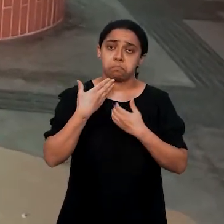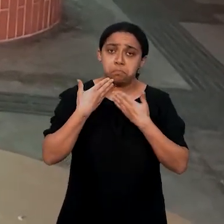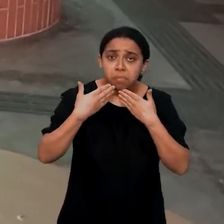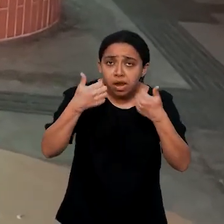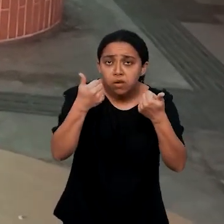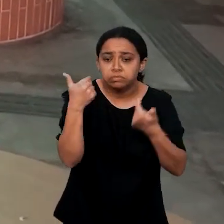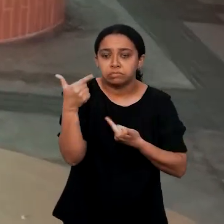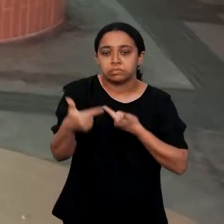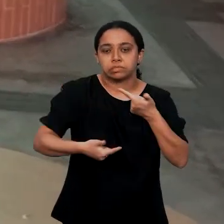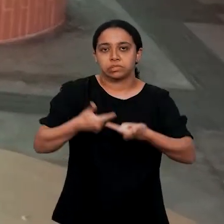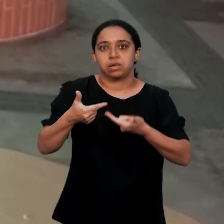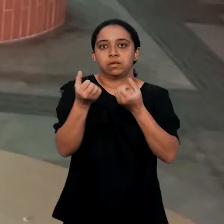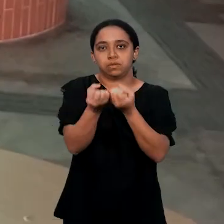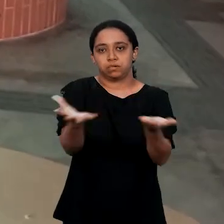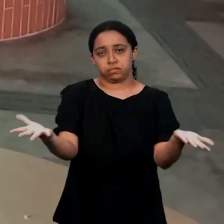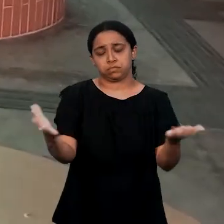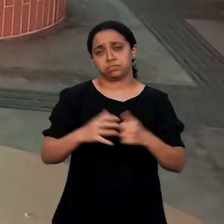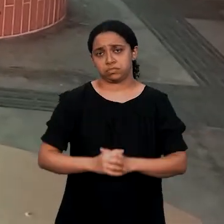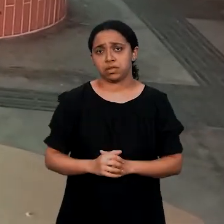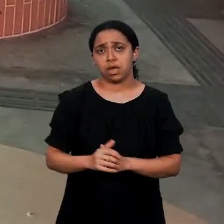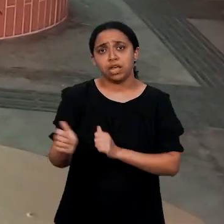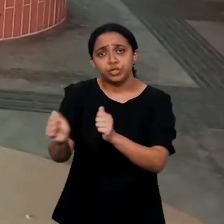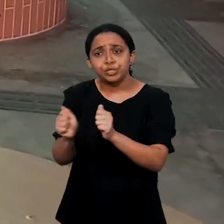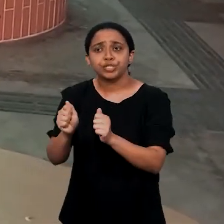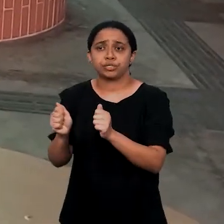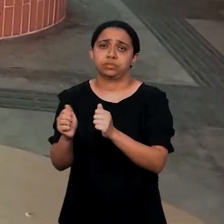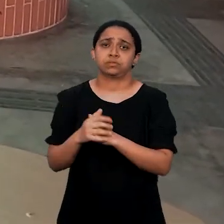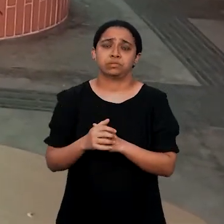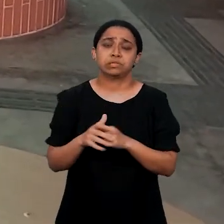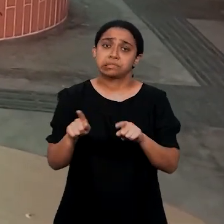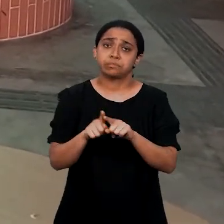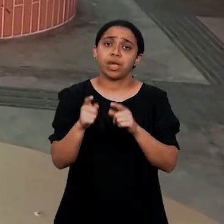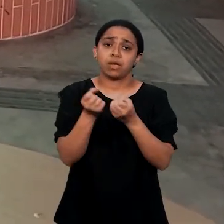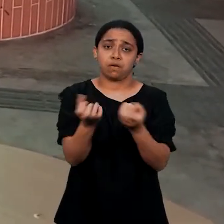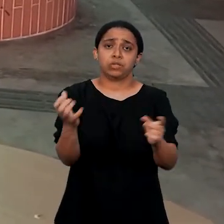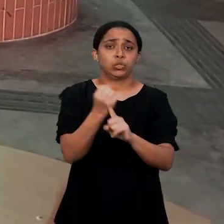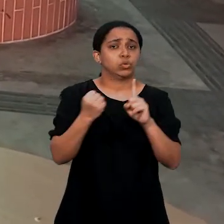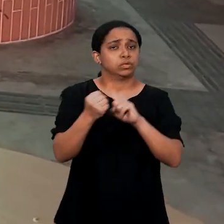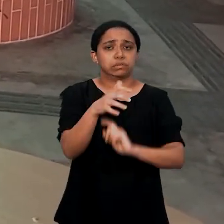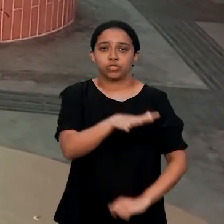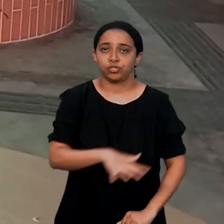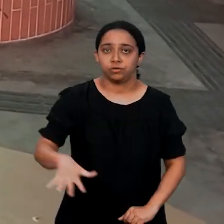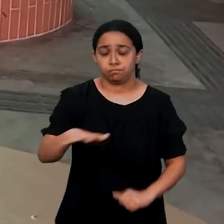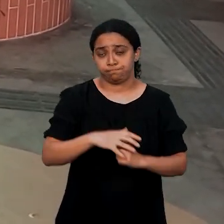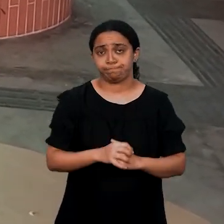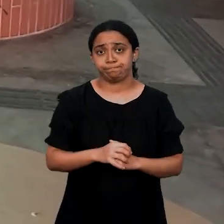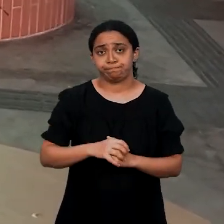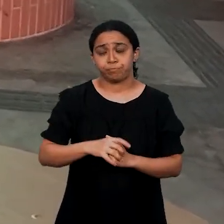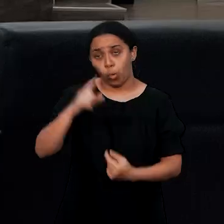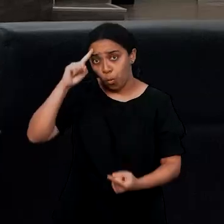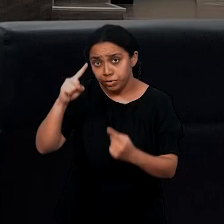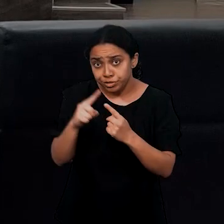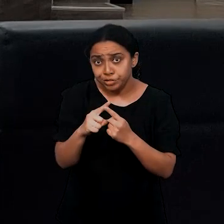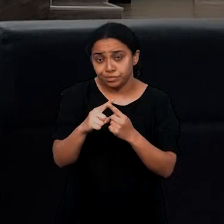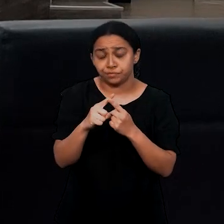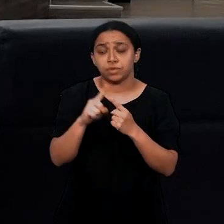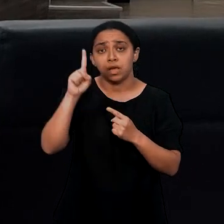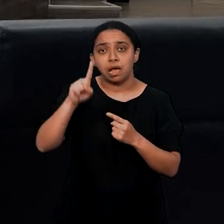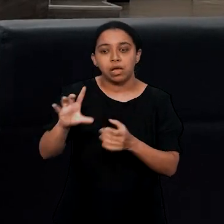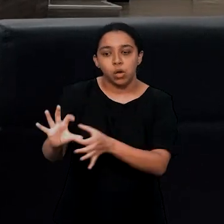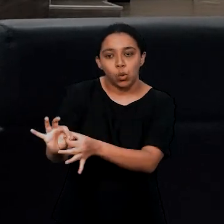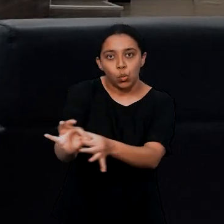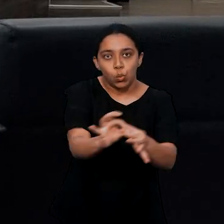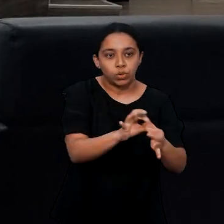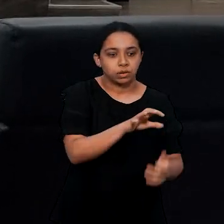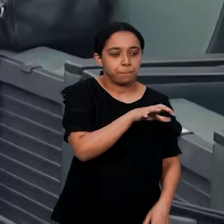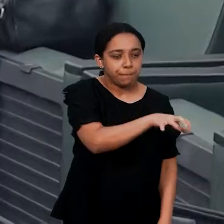prestar um melhor serviço para a administração e para a sociedade como um todo. A iniciativa